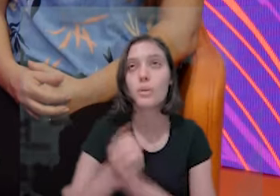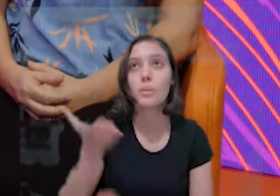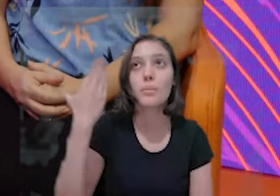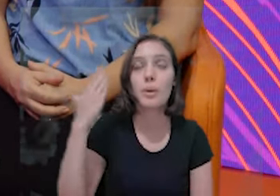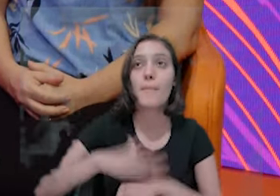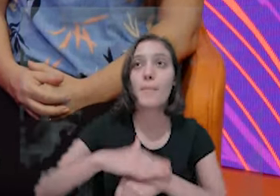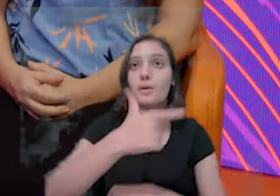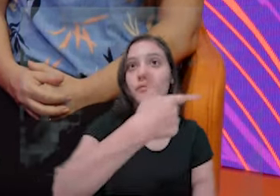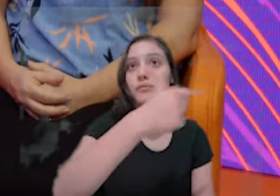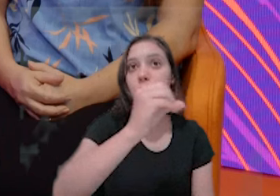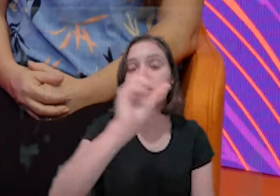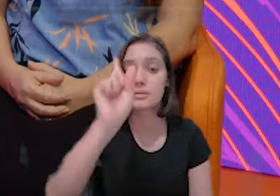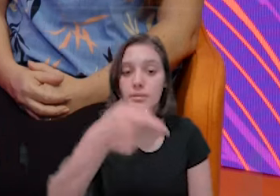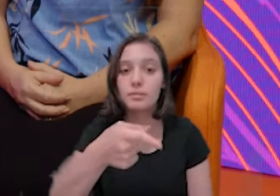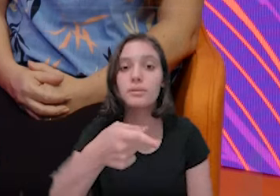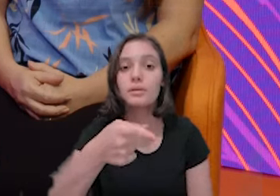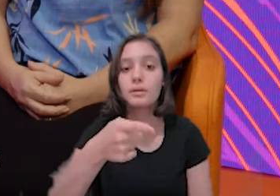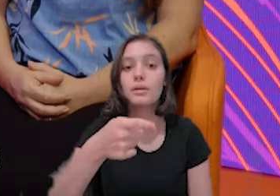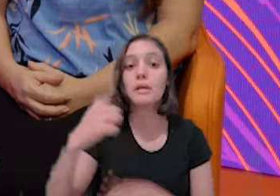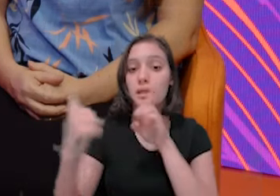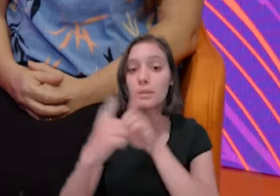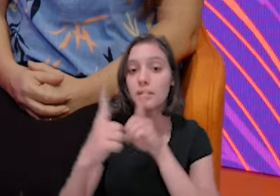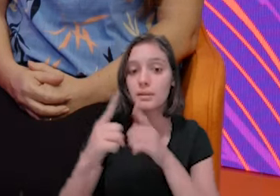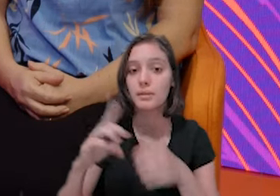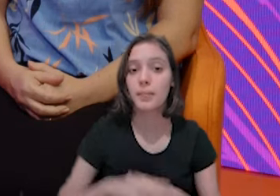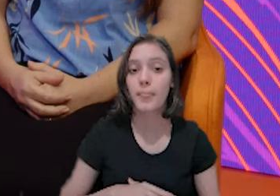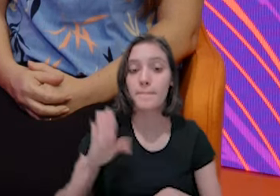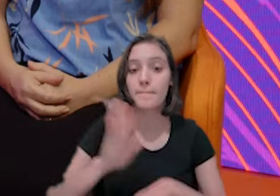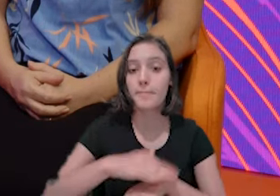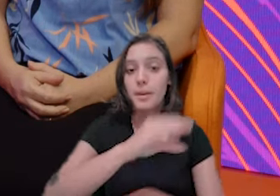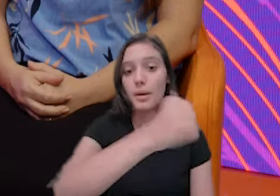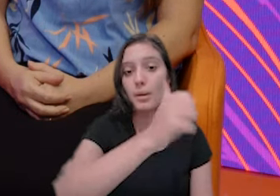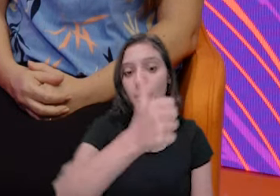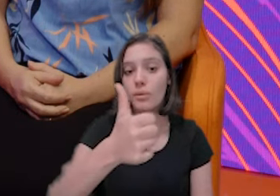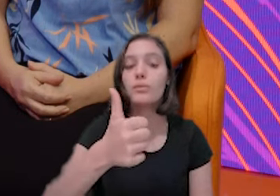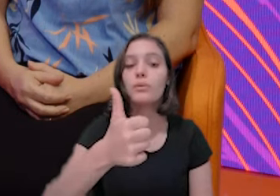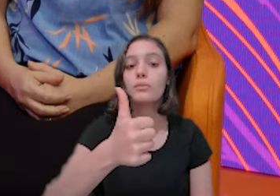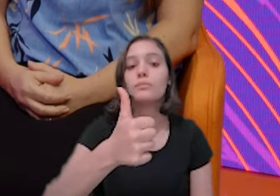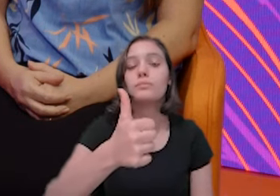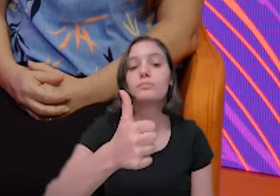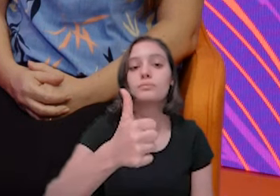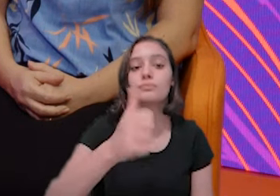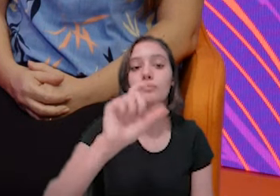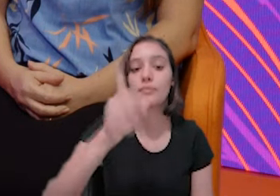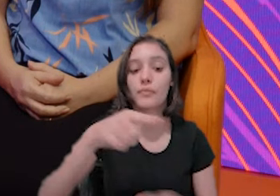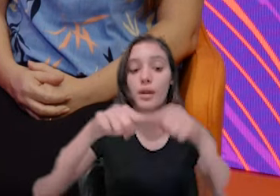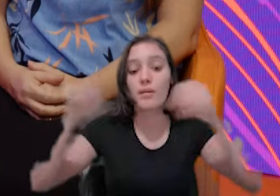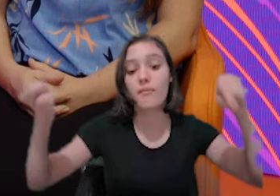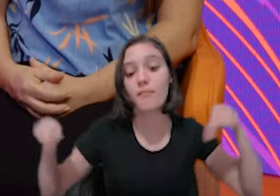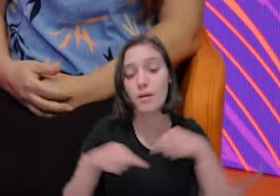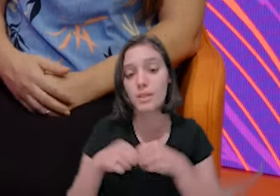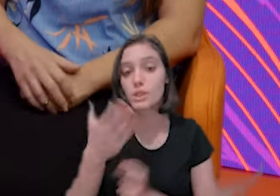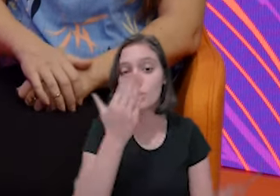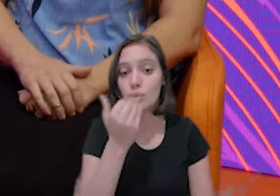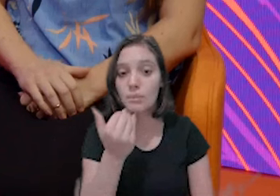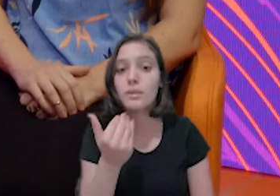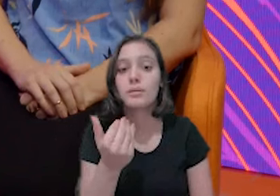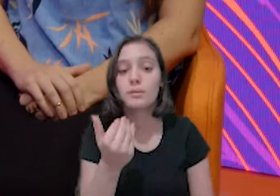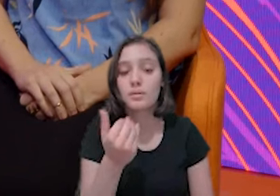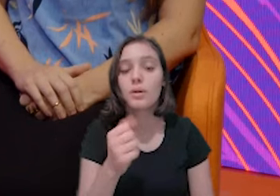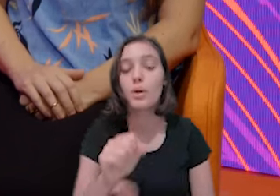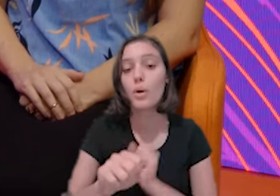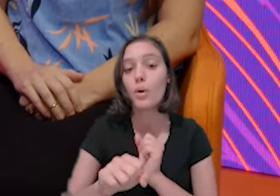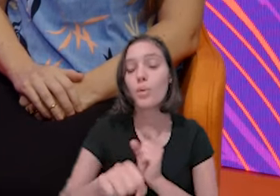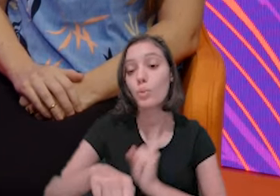mil cestas que foram doadas na época da pandemia. Então, é uma labor social que